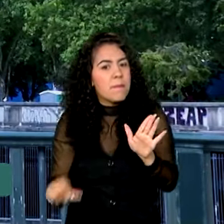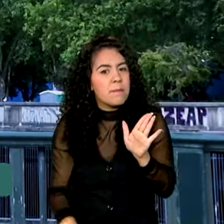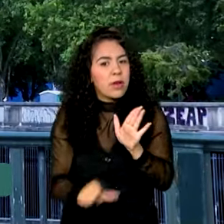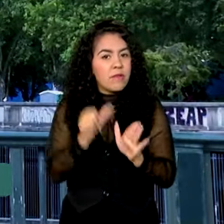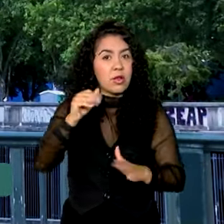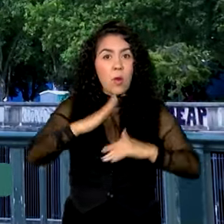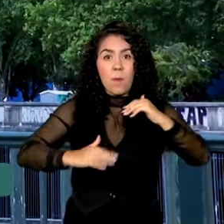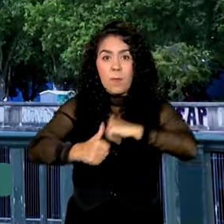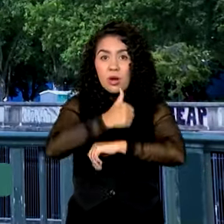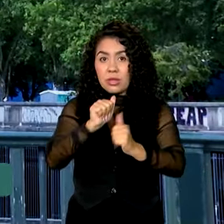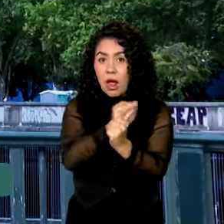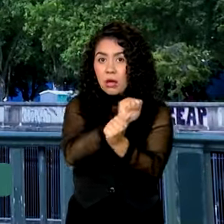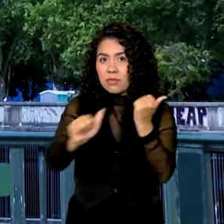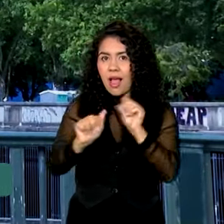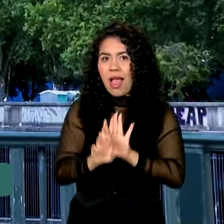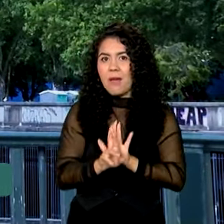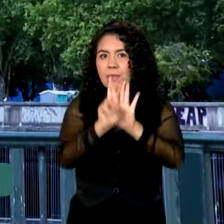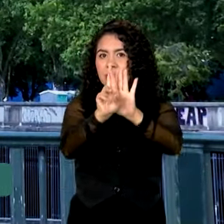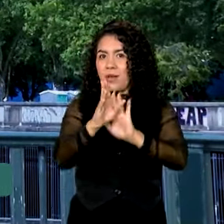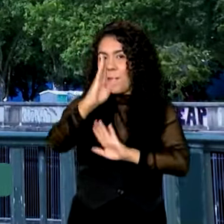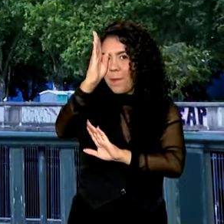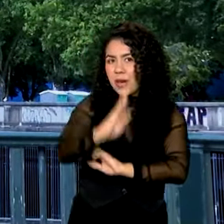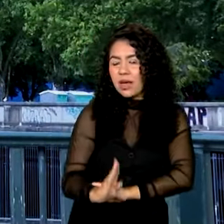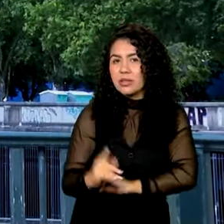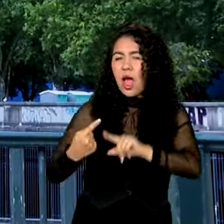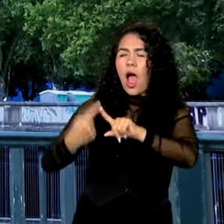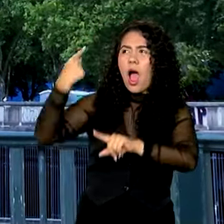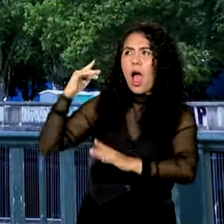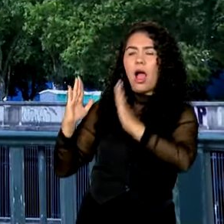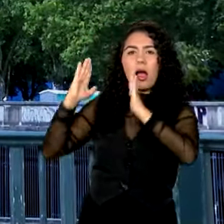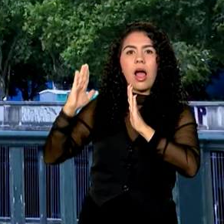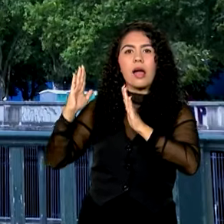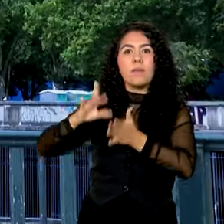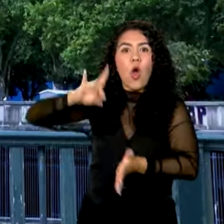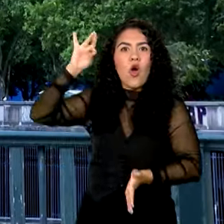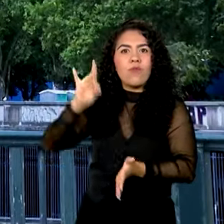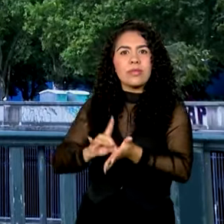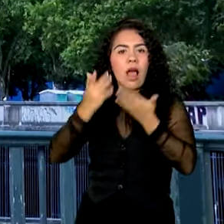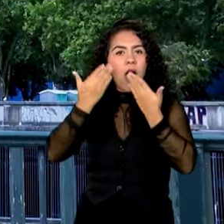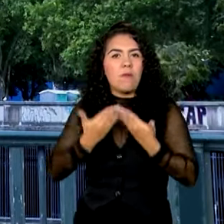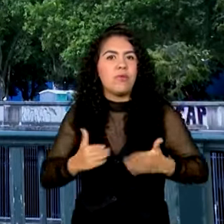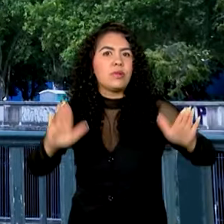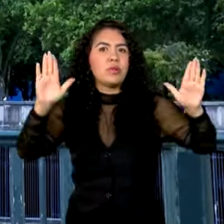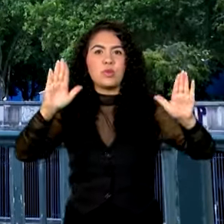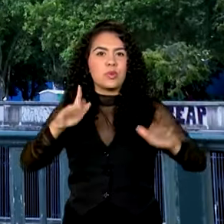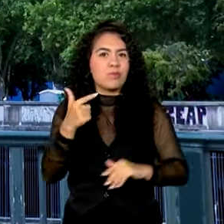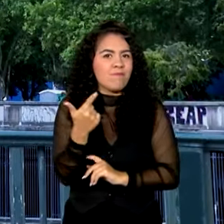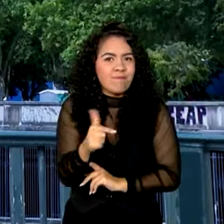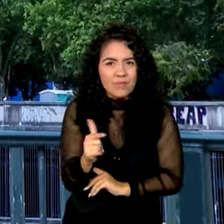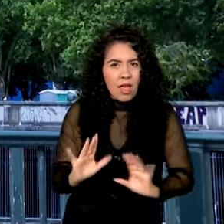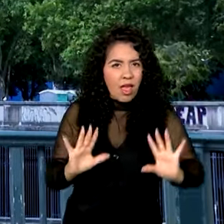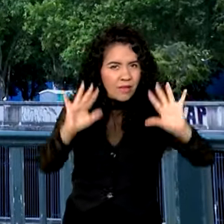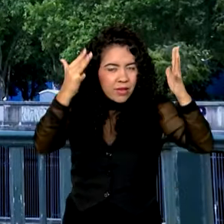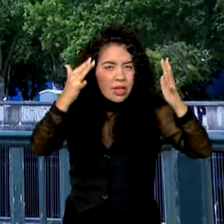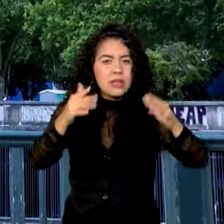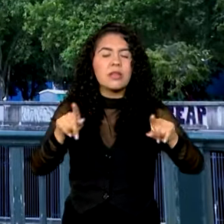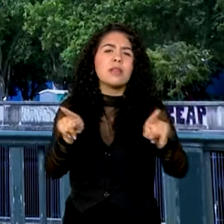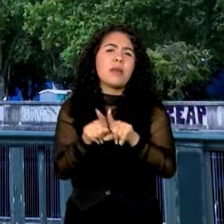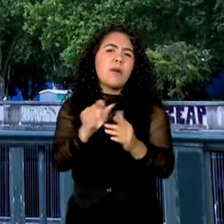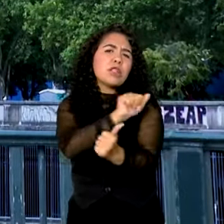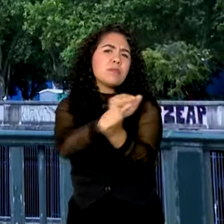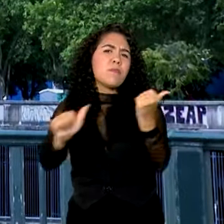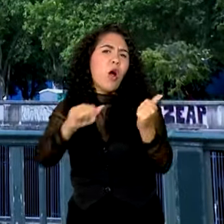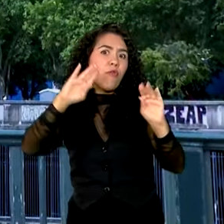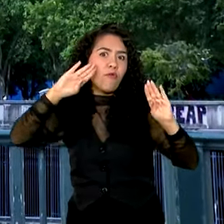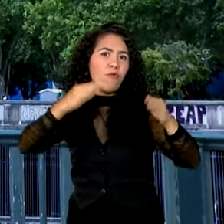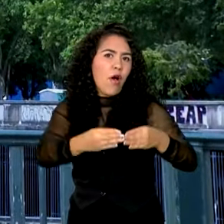representou o Brasil. Na época, não houve cerimônia de abertura ou de encerramento, que os esportes nem eram o foco